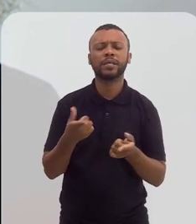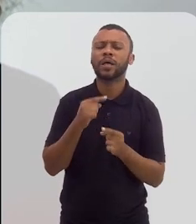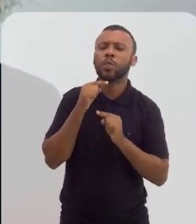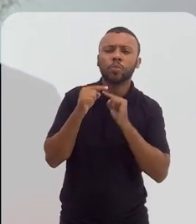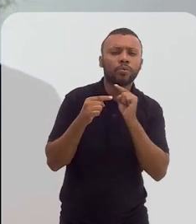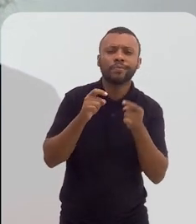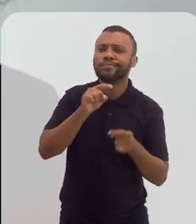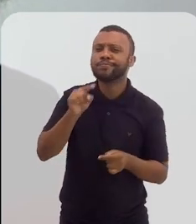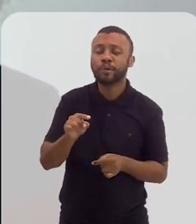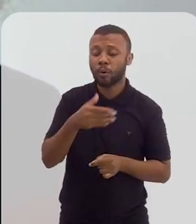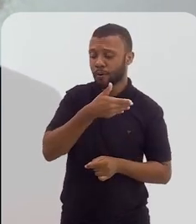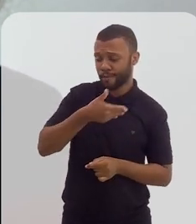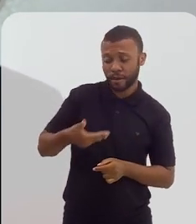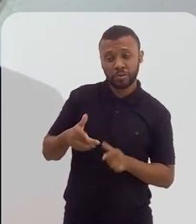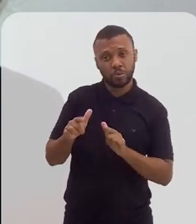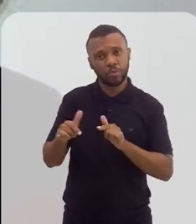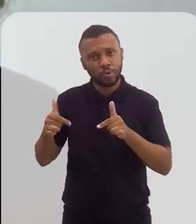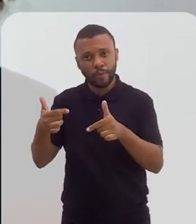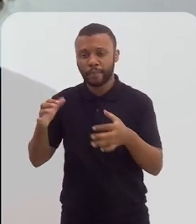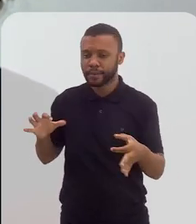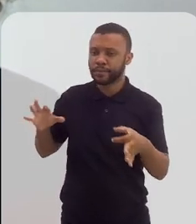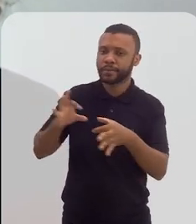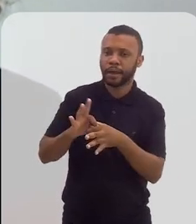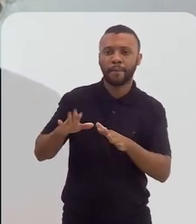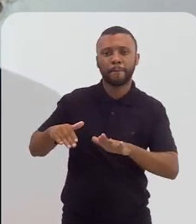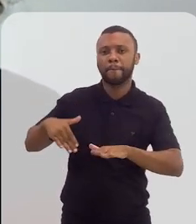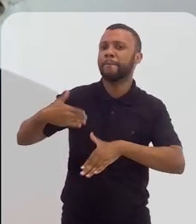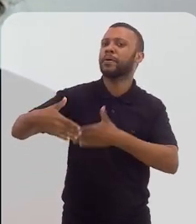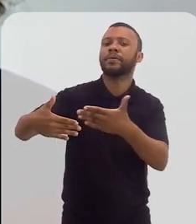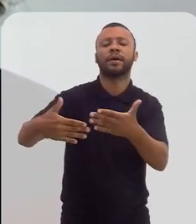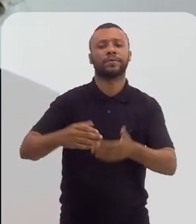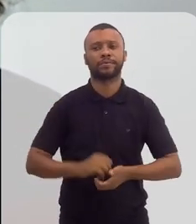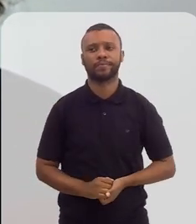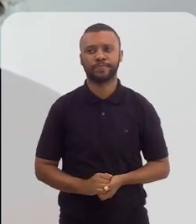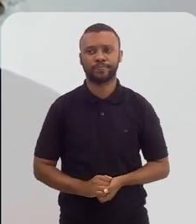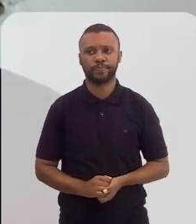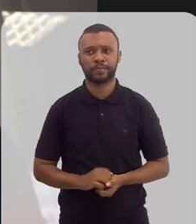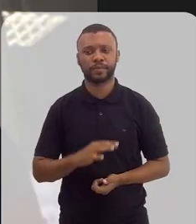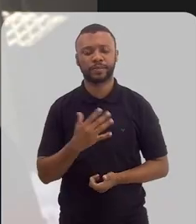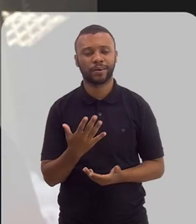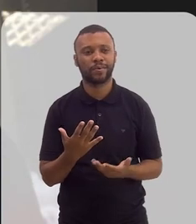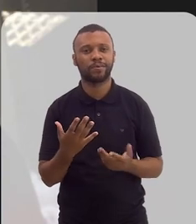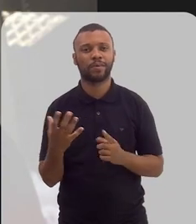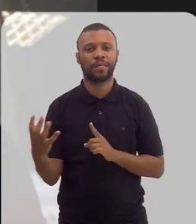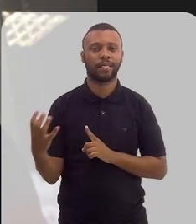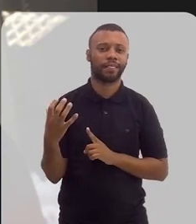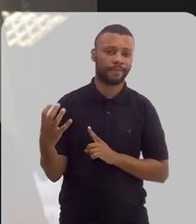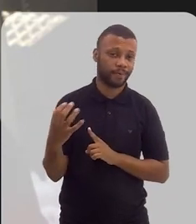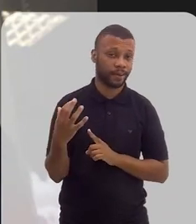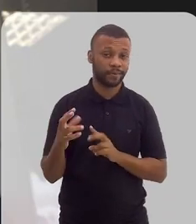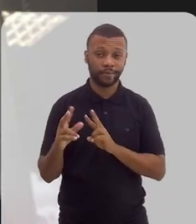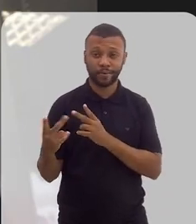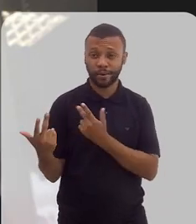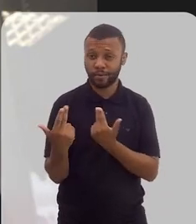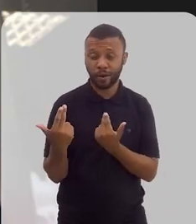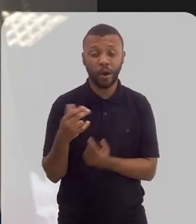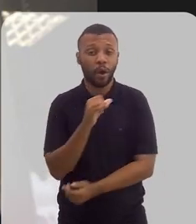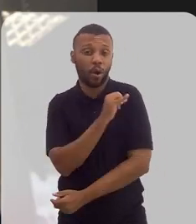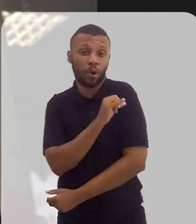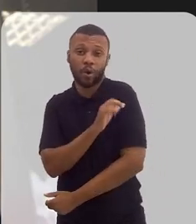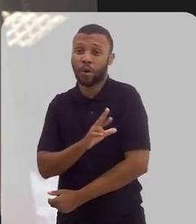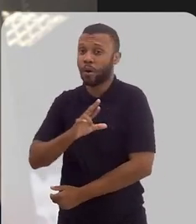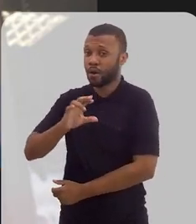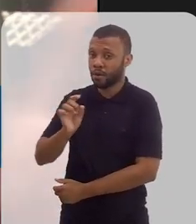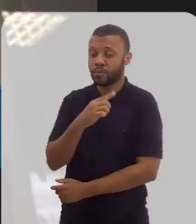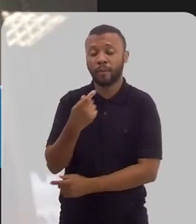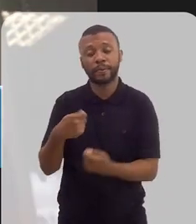o governo pode fazer para se tornar parte desse processo? O todo é feito de partes. Então, parte do Rio de Janeiro a gente precisa